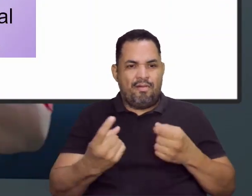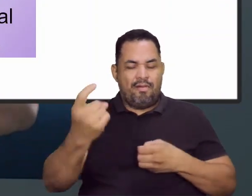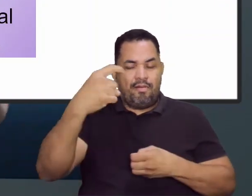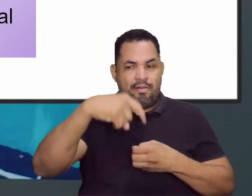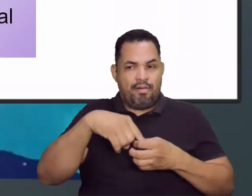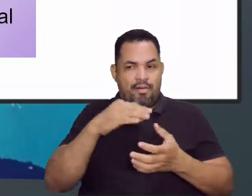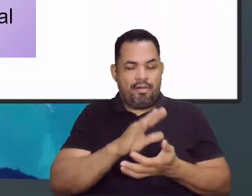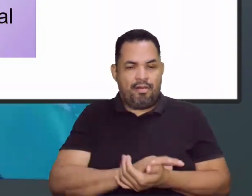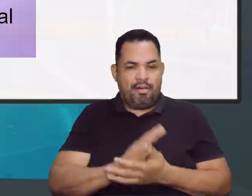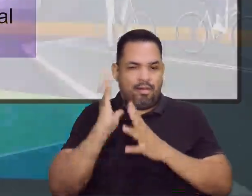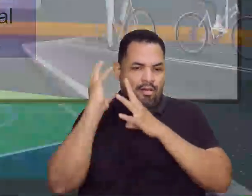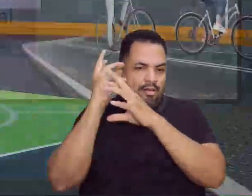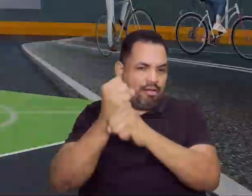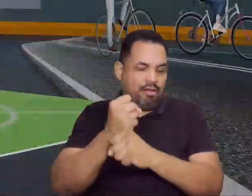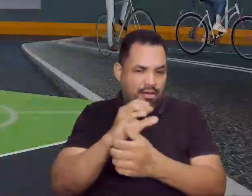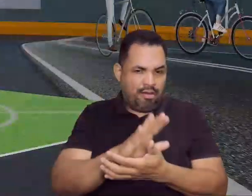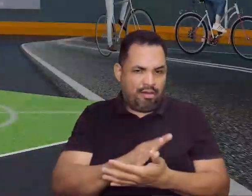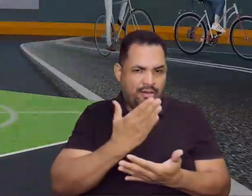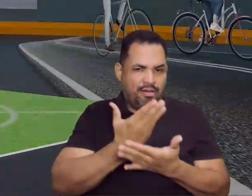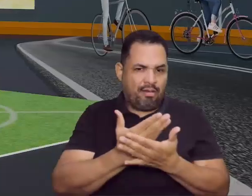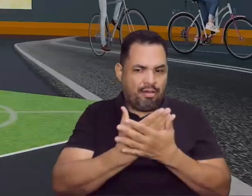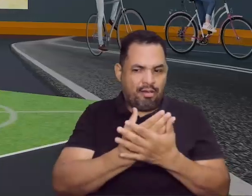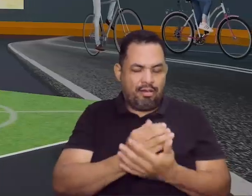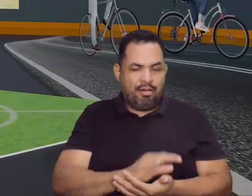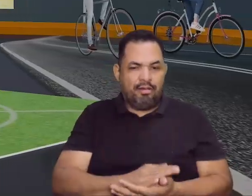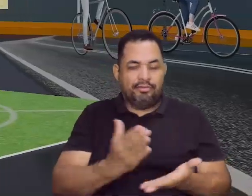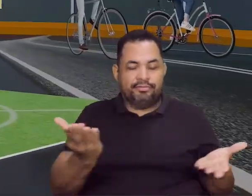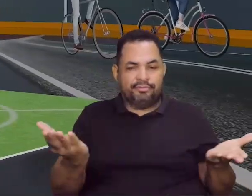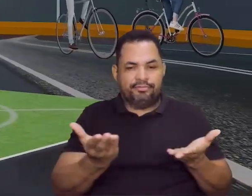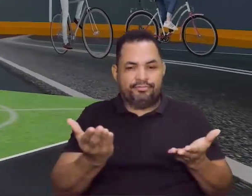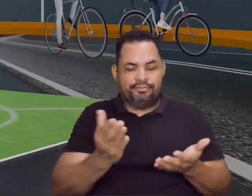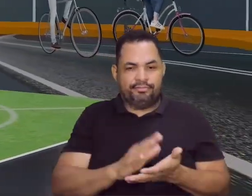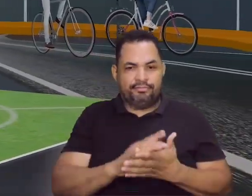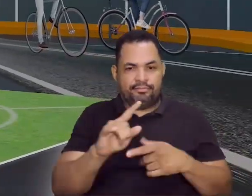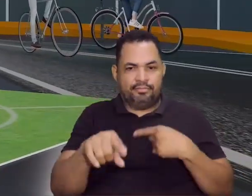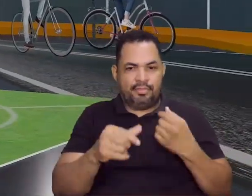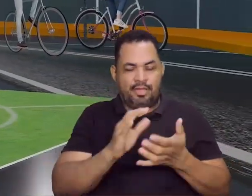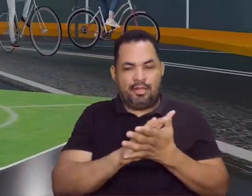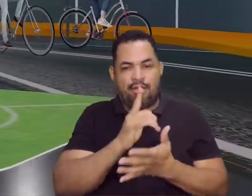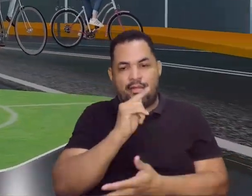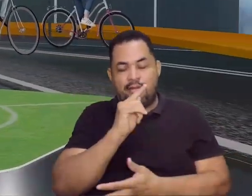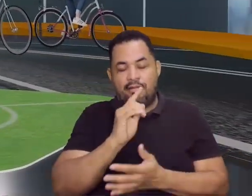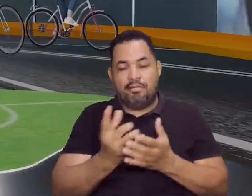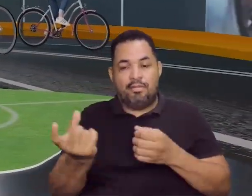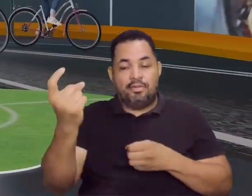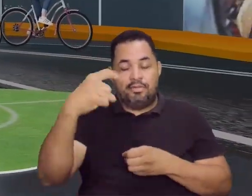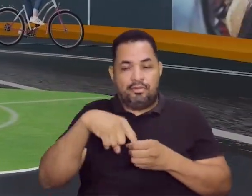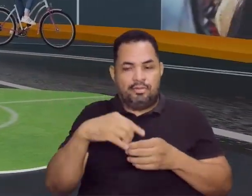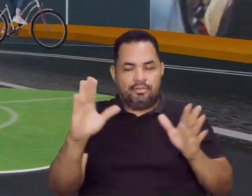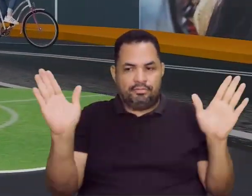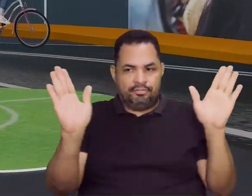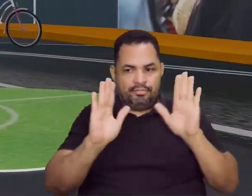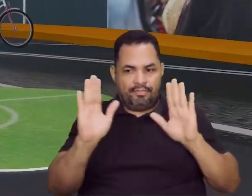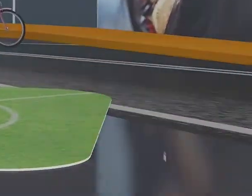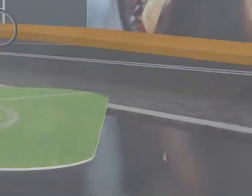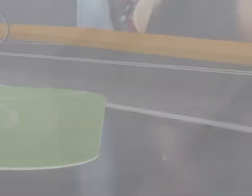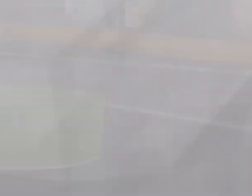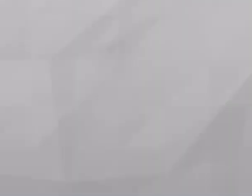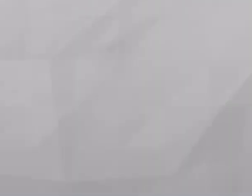pouco na revisão da nossa aula de hoje, tudo bem? Vai lá, corre, bebe uma água e retorna aqui comigo. Tchau, tchau.